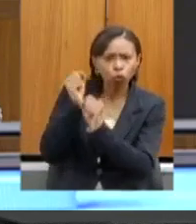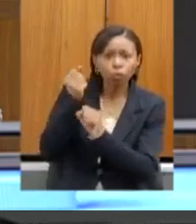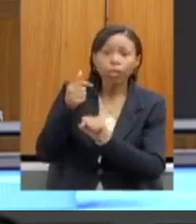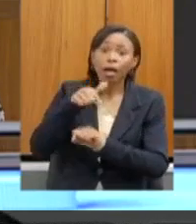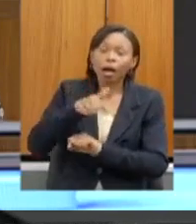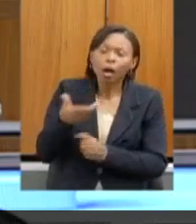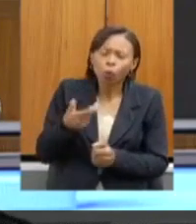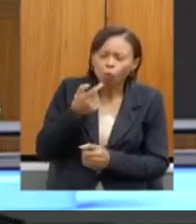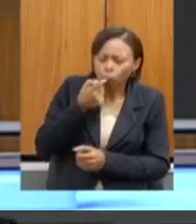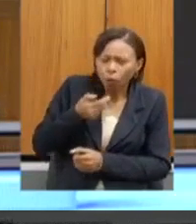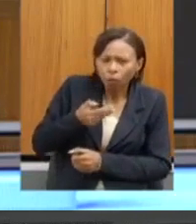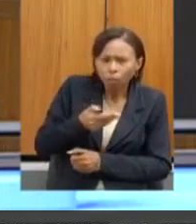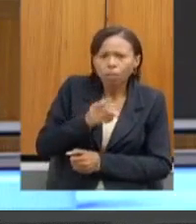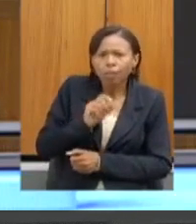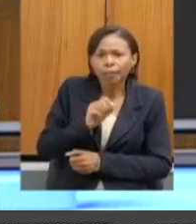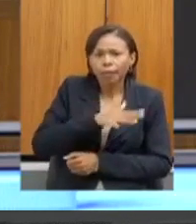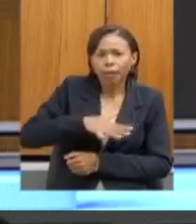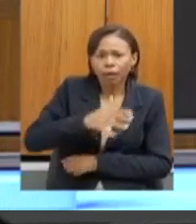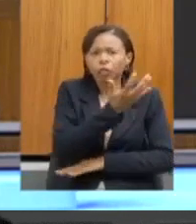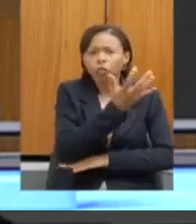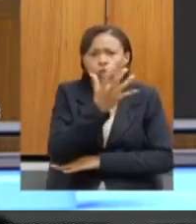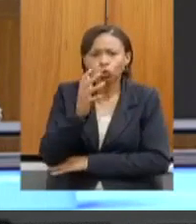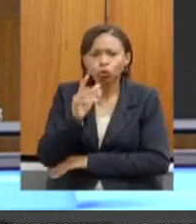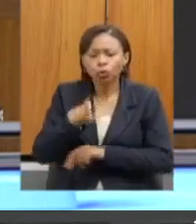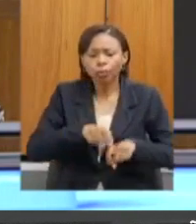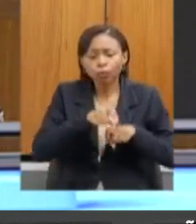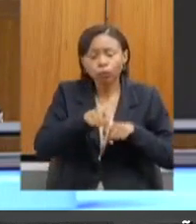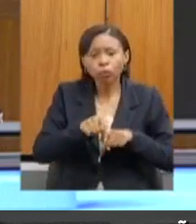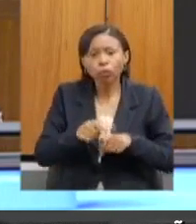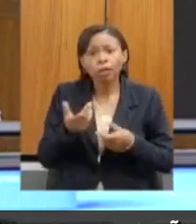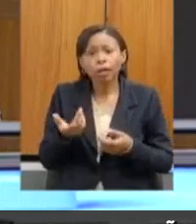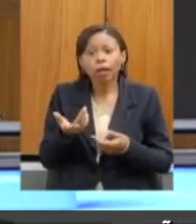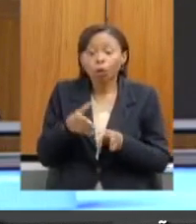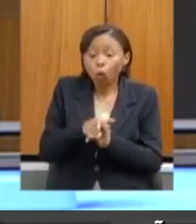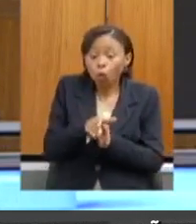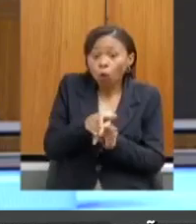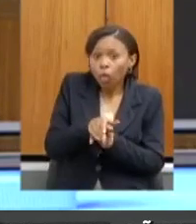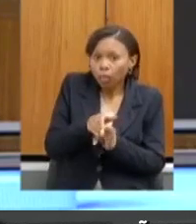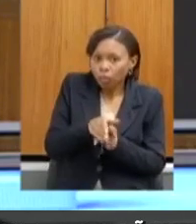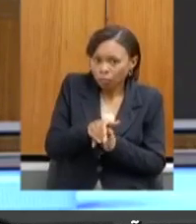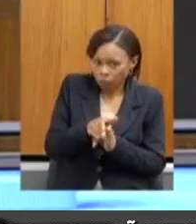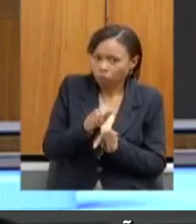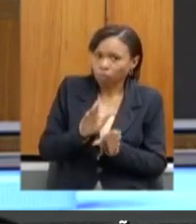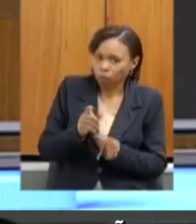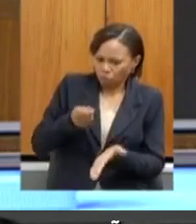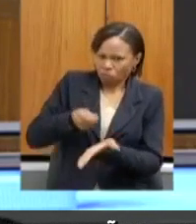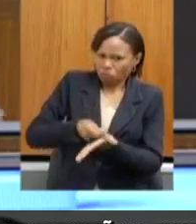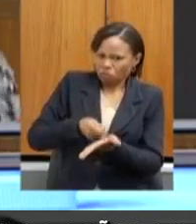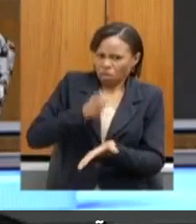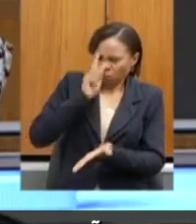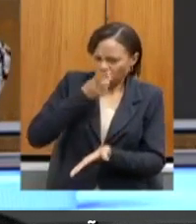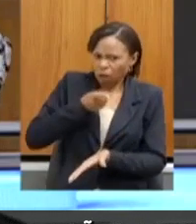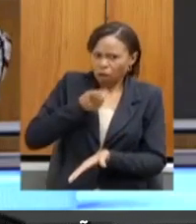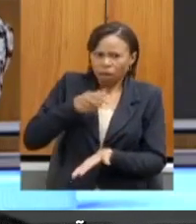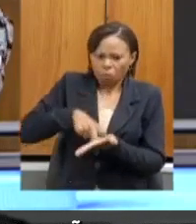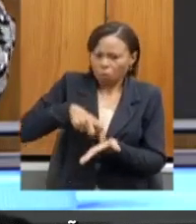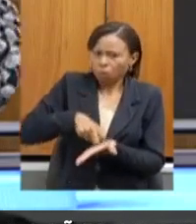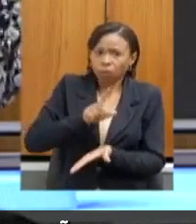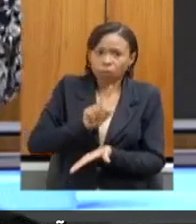orientações, fiscalizações preventivas e não punitivas, porque o nosso objetivo é auxiliar